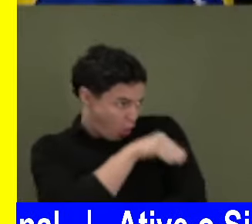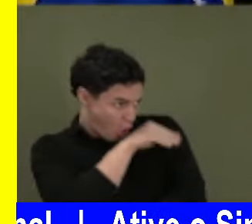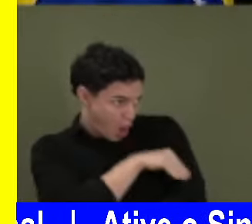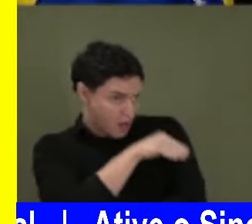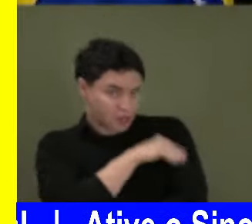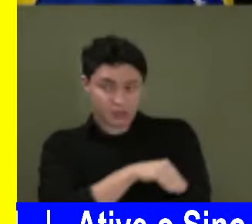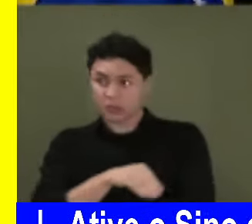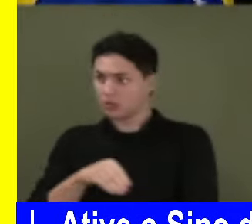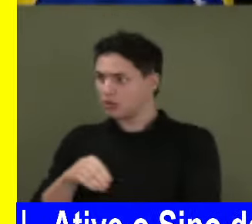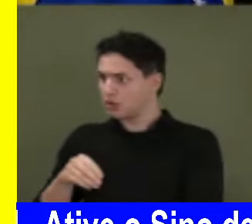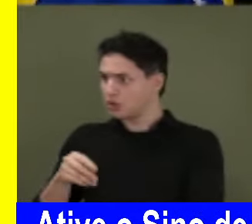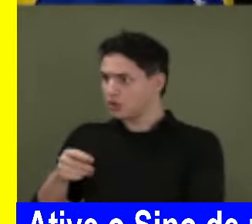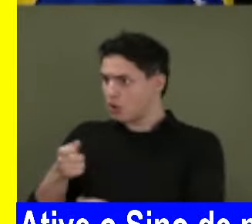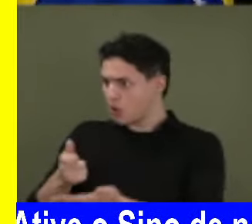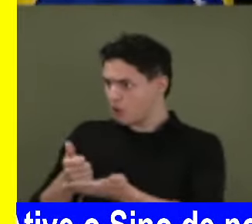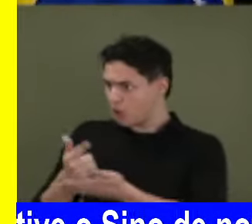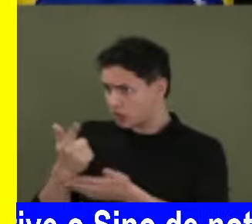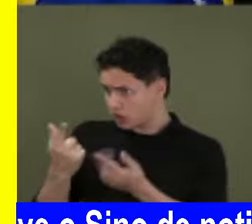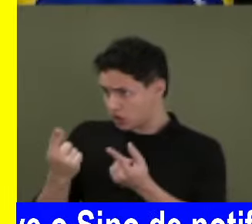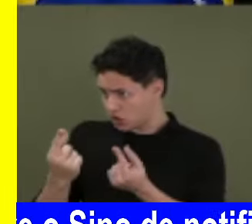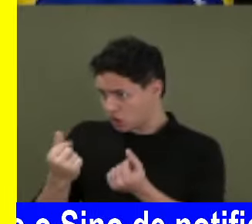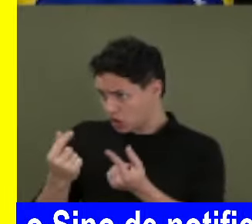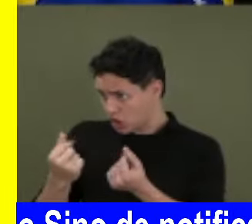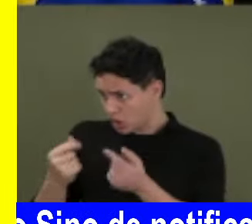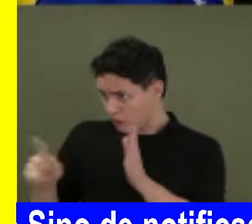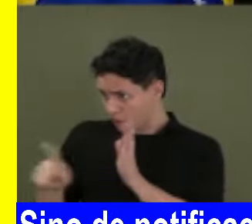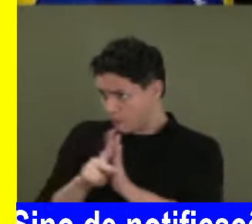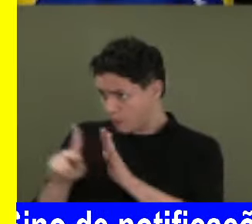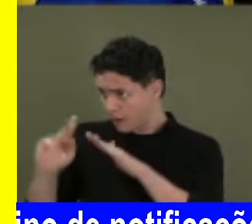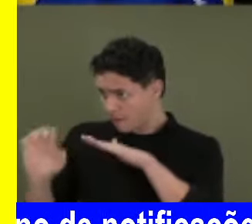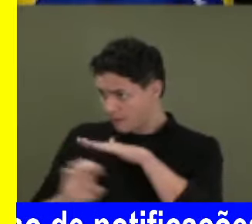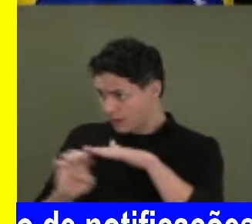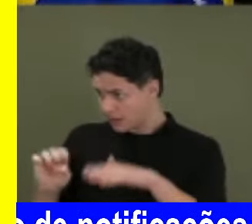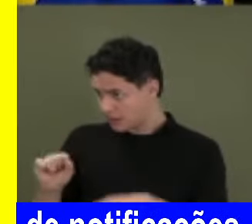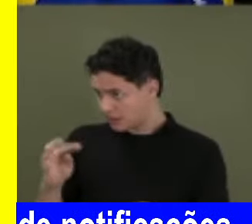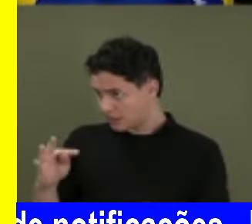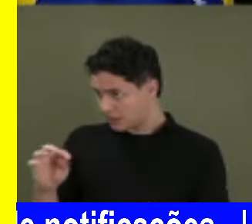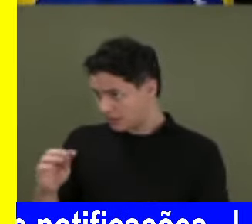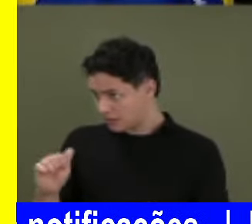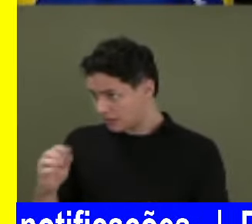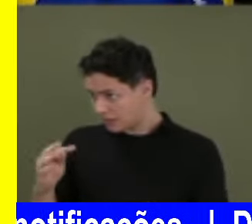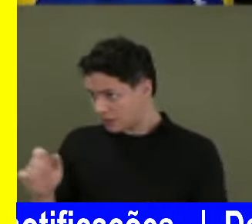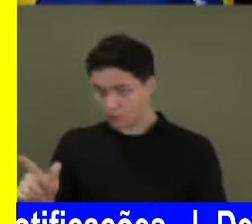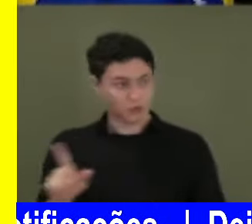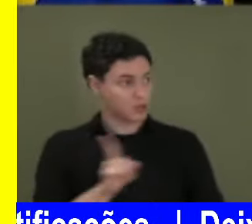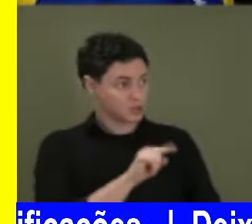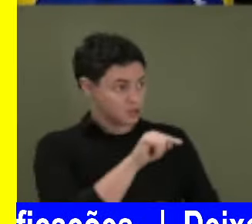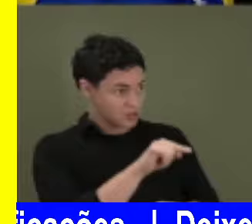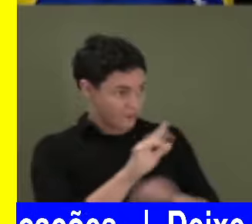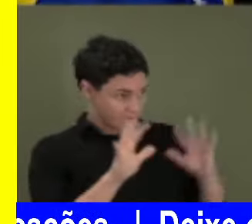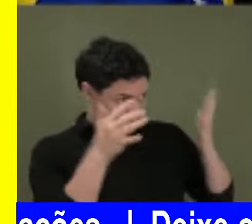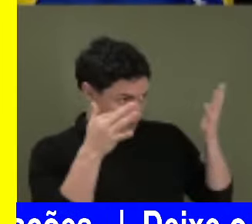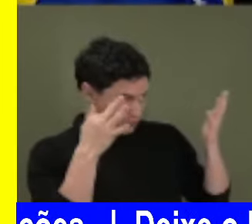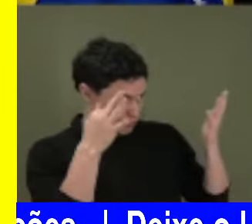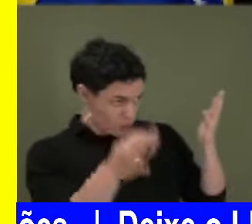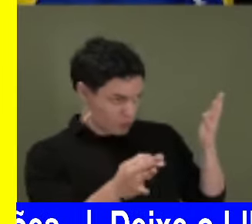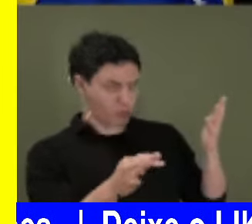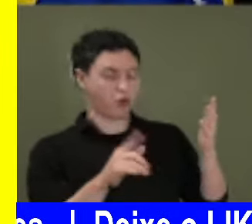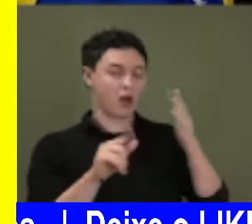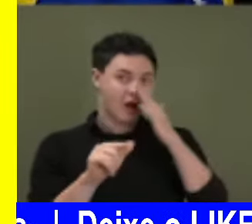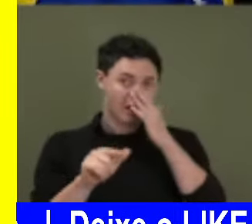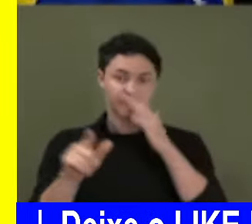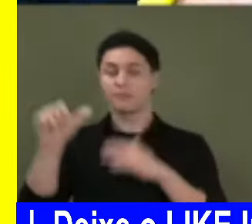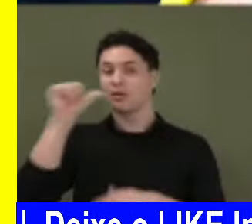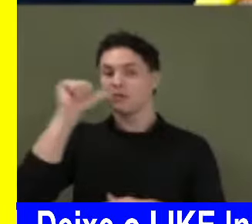e Comprado com verba das estatais? Não, esse aqui é um evento que vai vir. O que vai vir? Bebida alcoólica? Aqui, Bebida